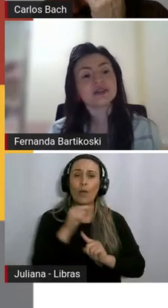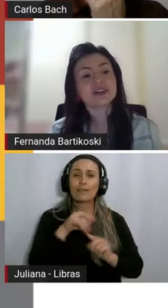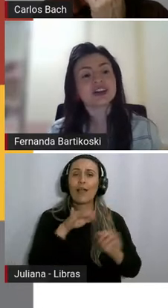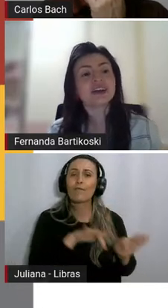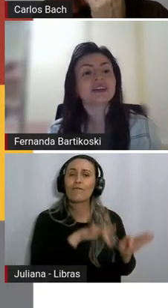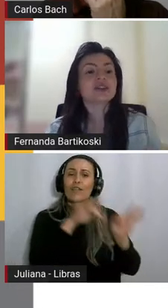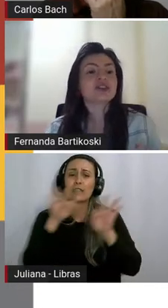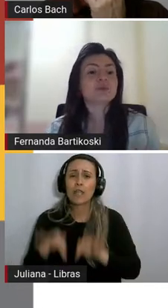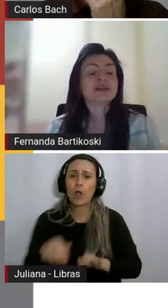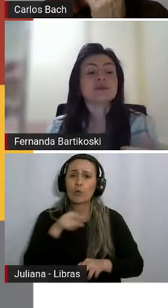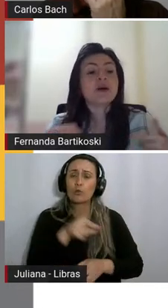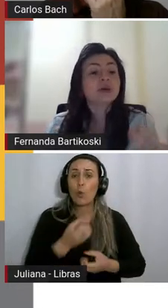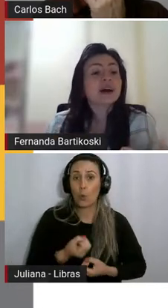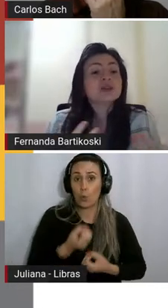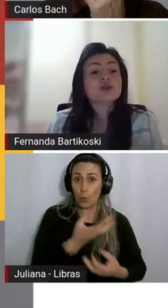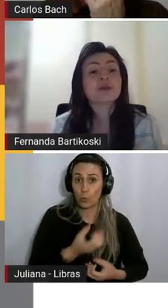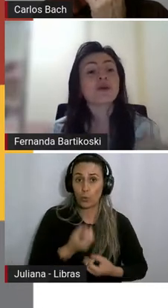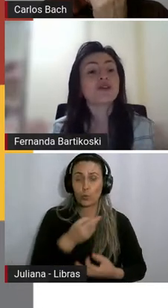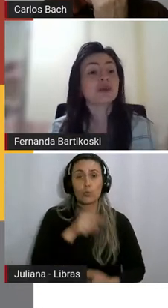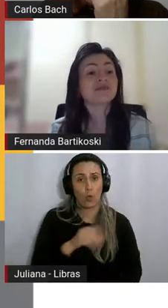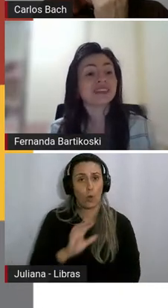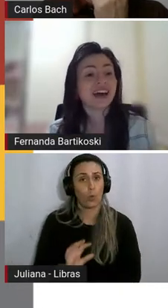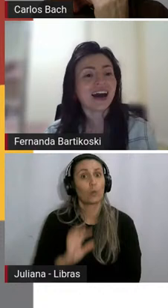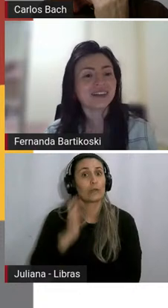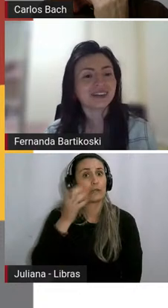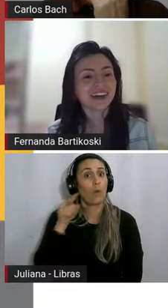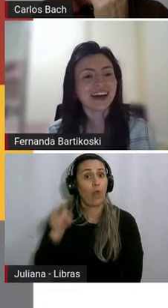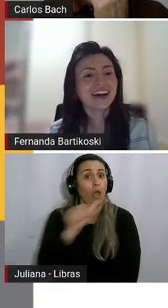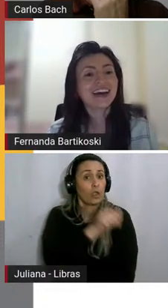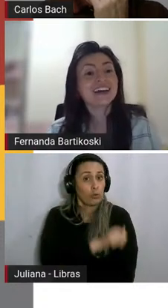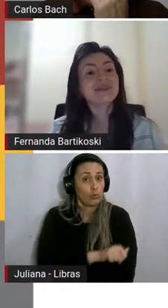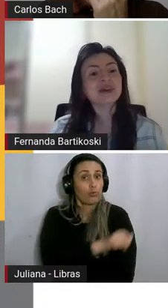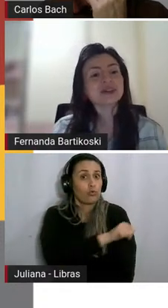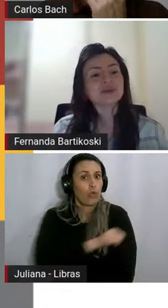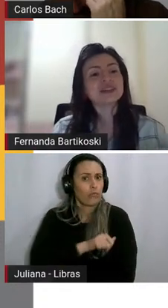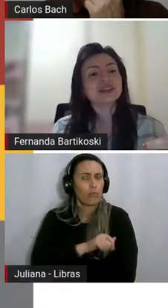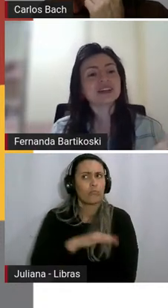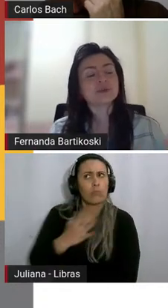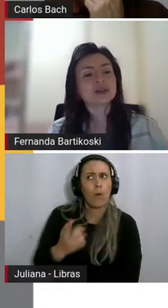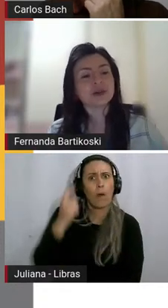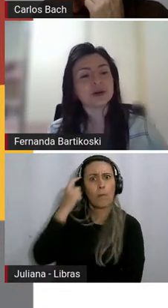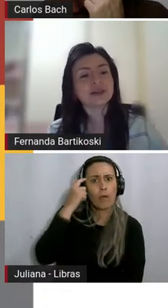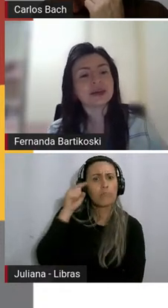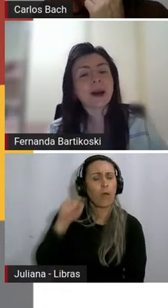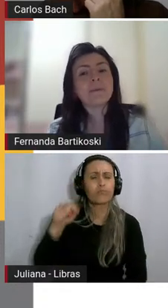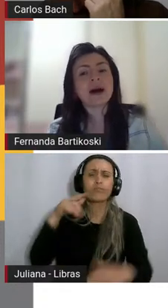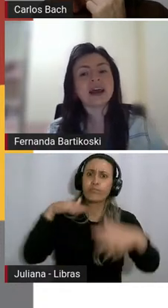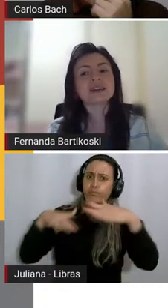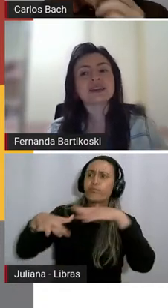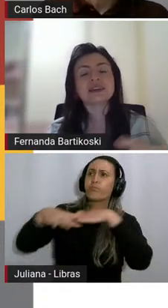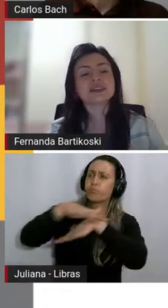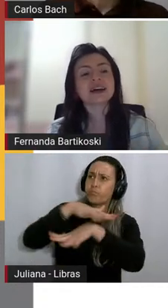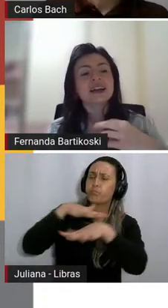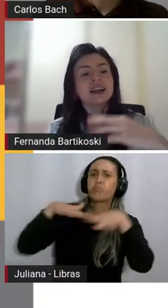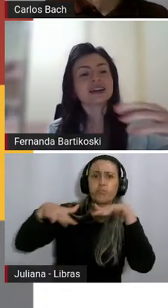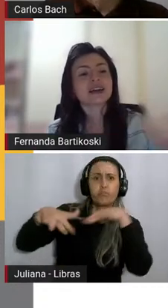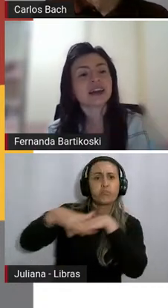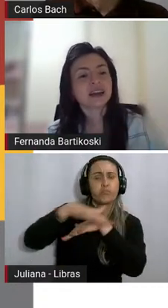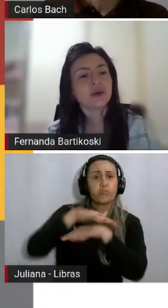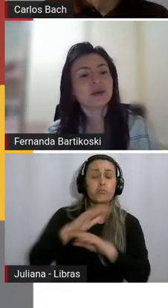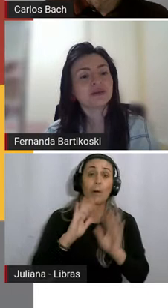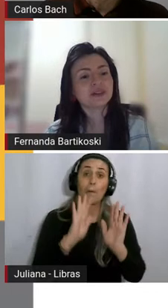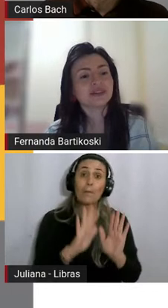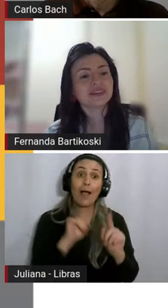aconteceu no Rio de Janeiro. Então, a gente pensa em um lugar super movimentado e mesmo assim as pessoas parecem estar